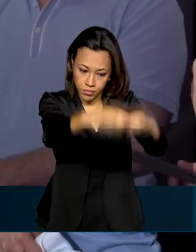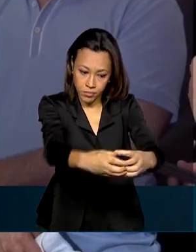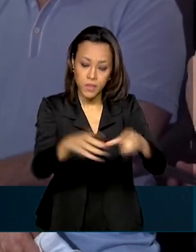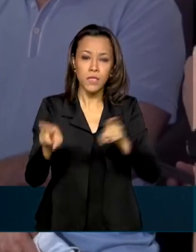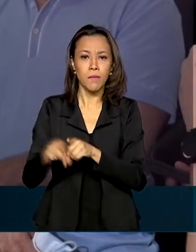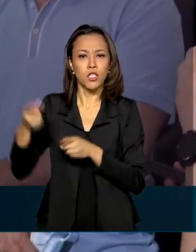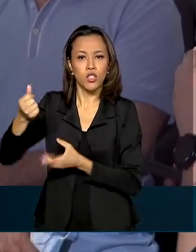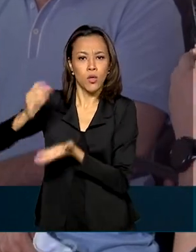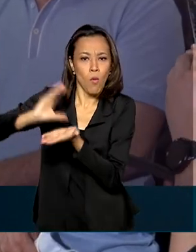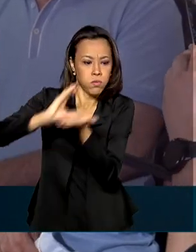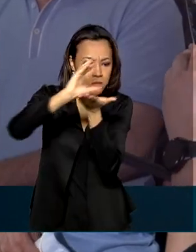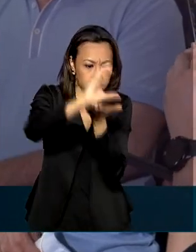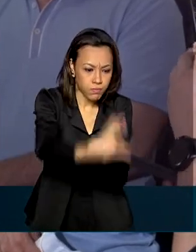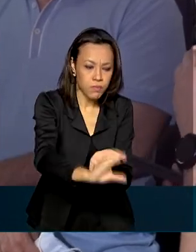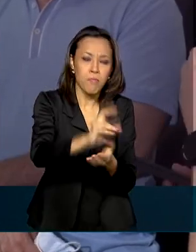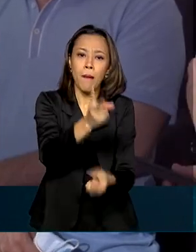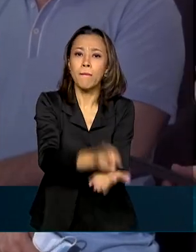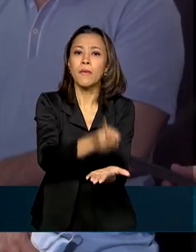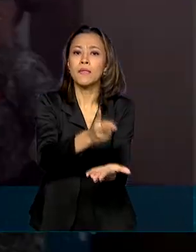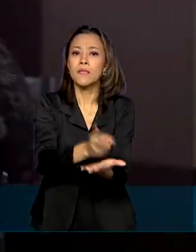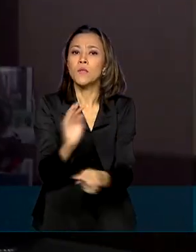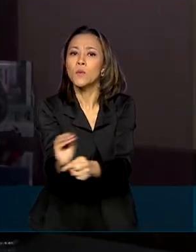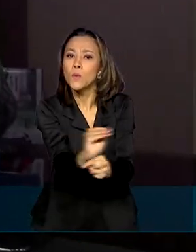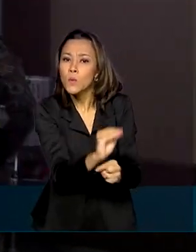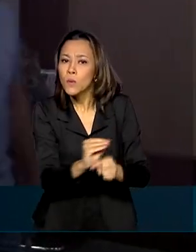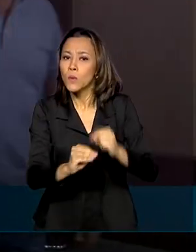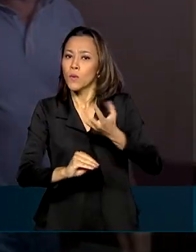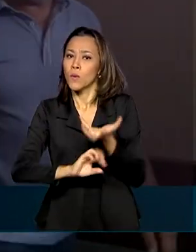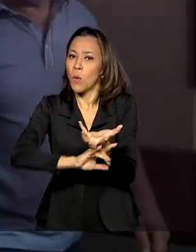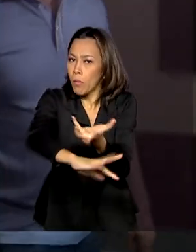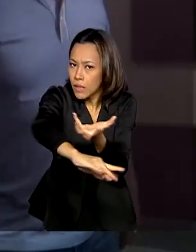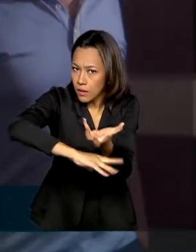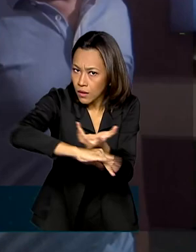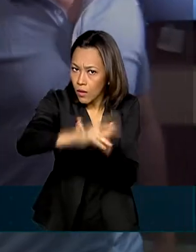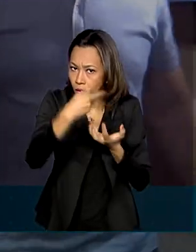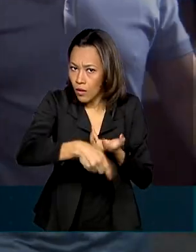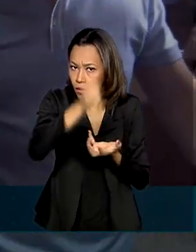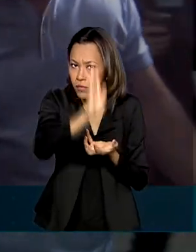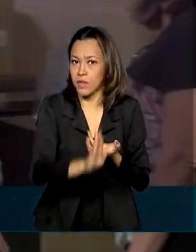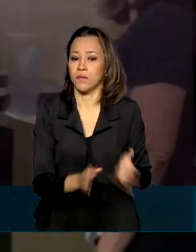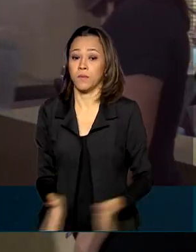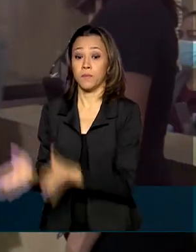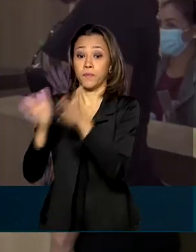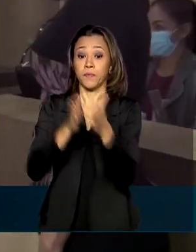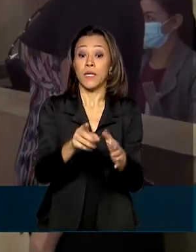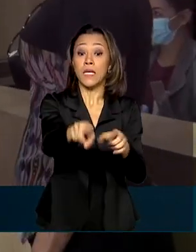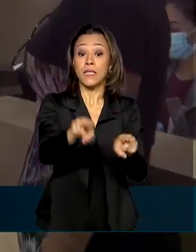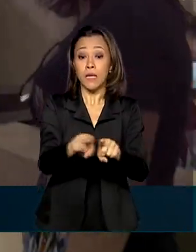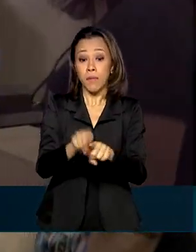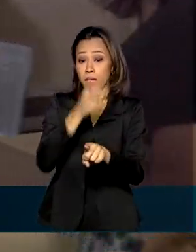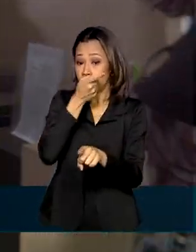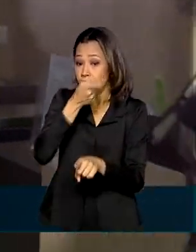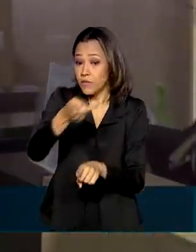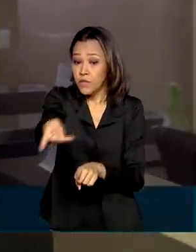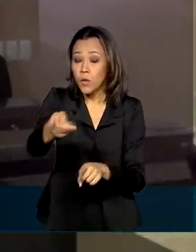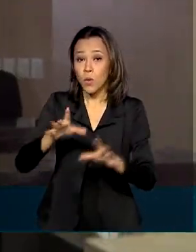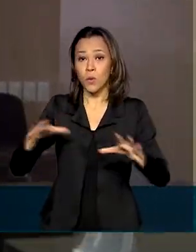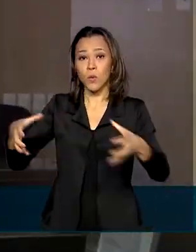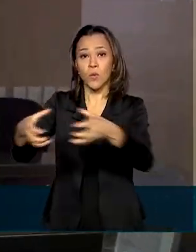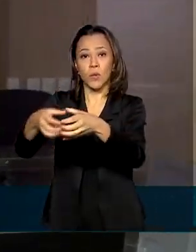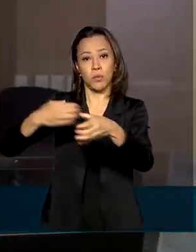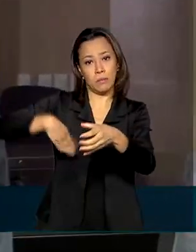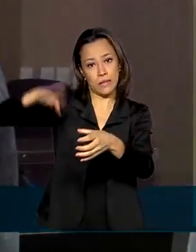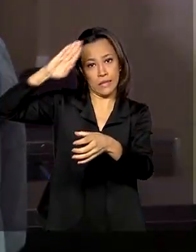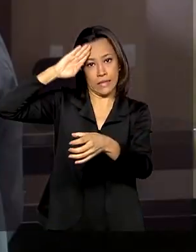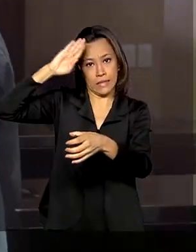para a preservação do Pantanal brasileiro. O ministro também visitou os militares da Força Nacional de Segurança Pública